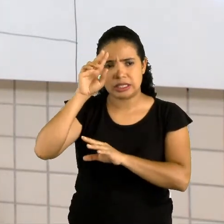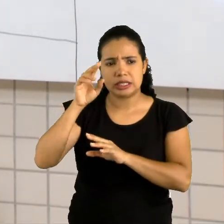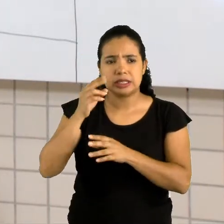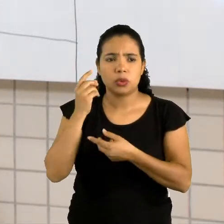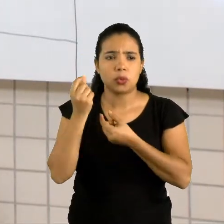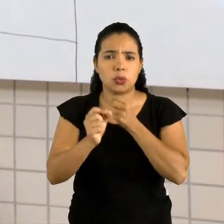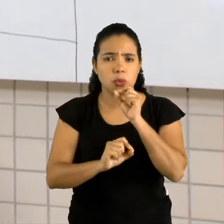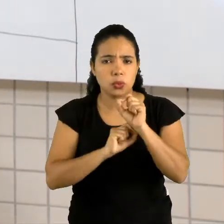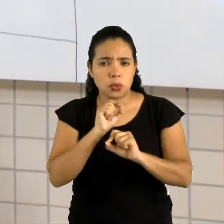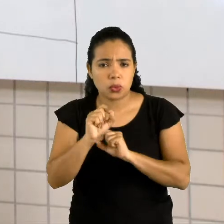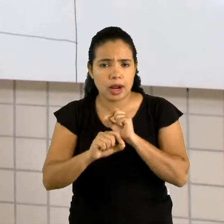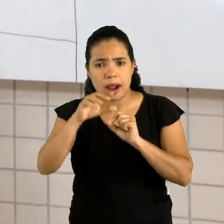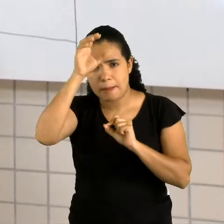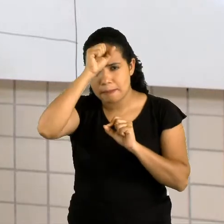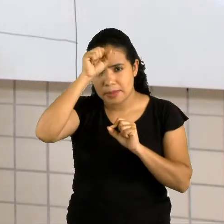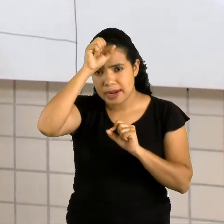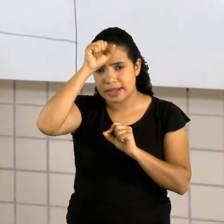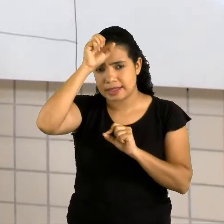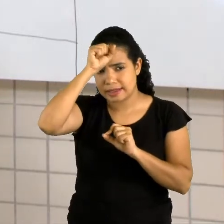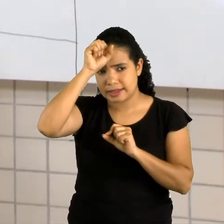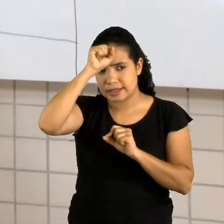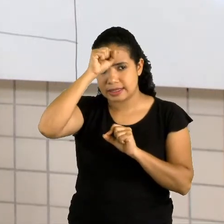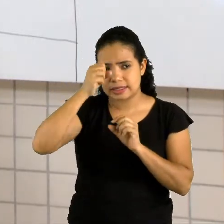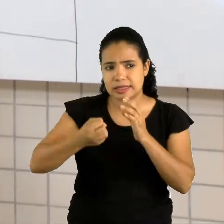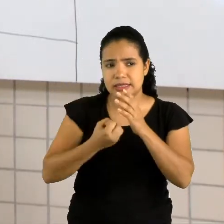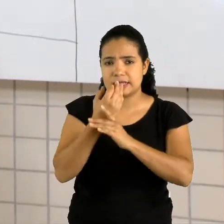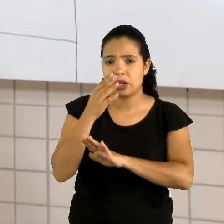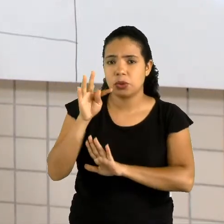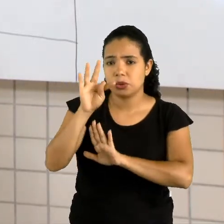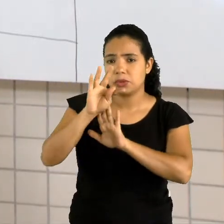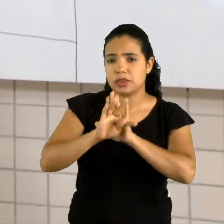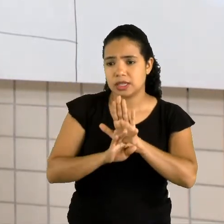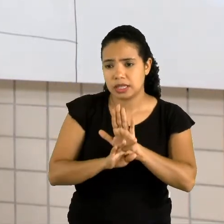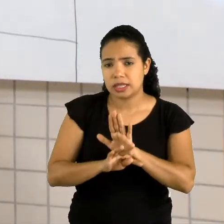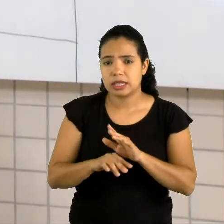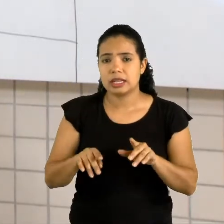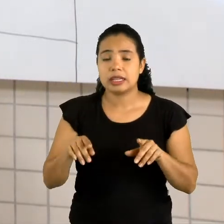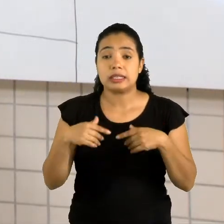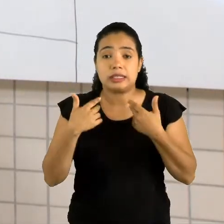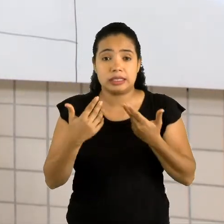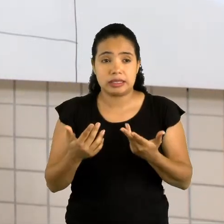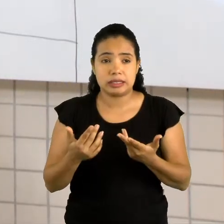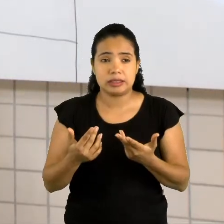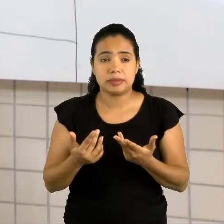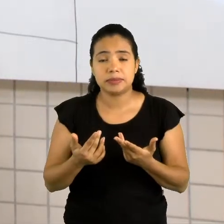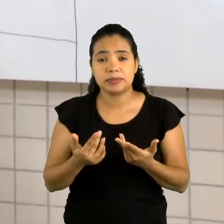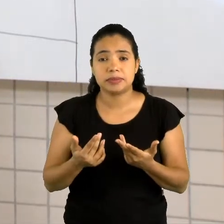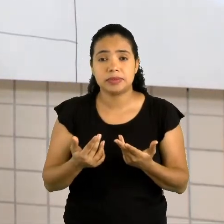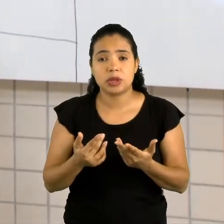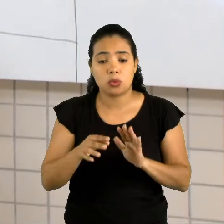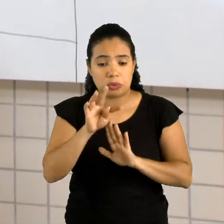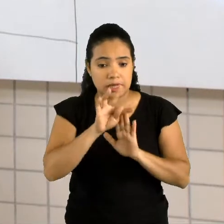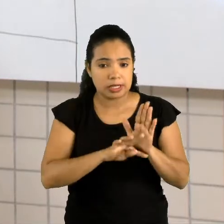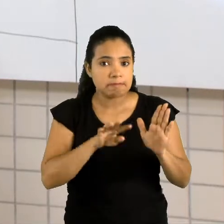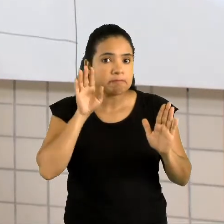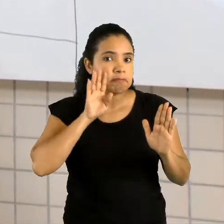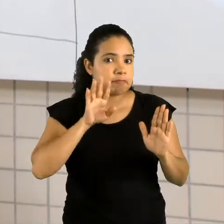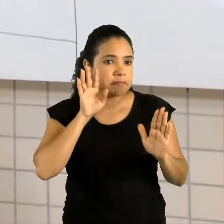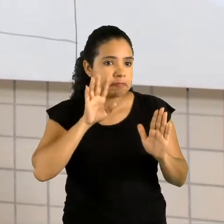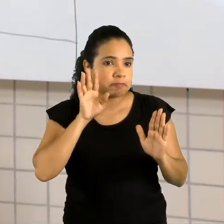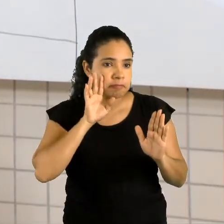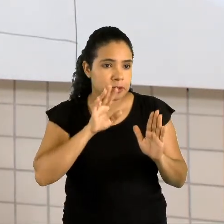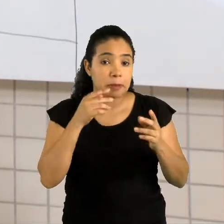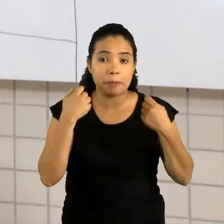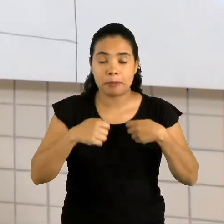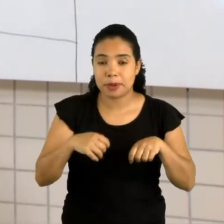precisa aprender a produzir um texto e para produzir um texto. Bem legal, uma coisa que a gente